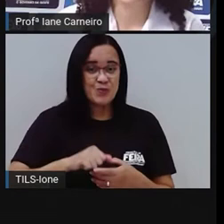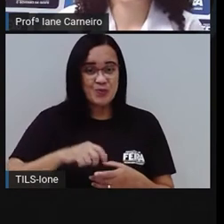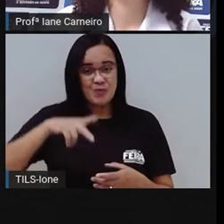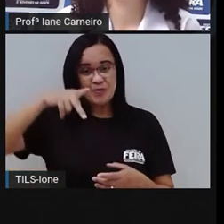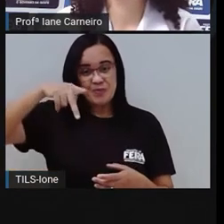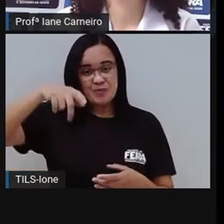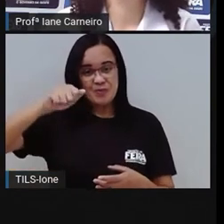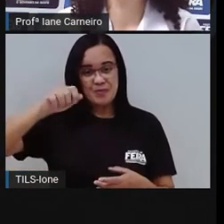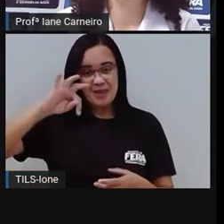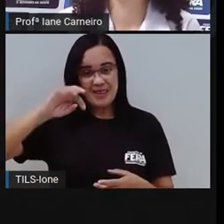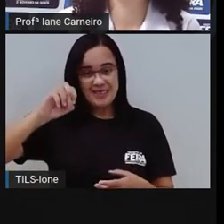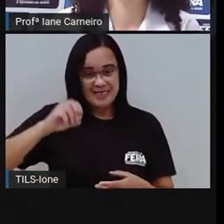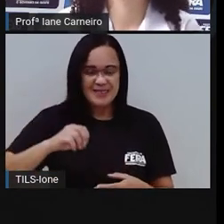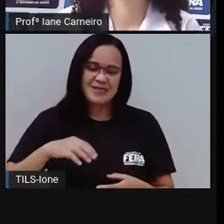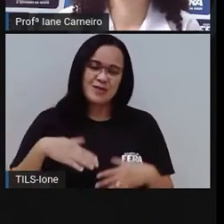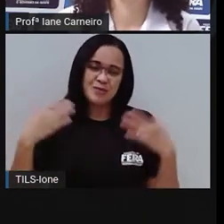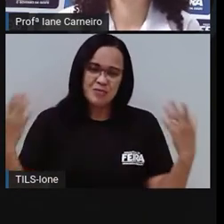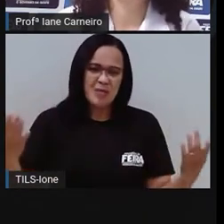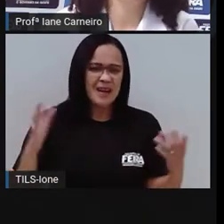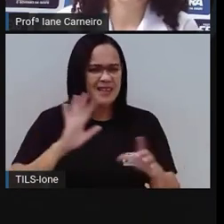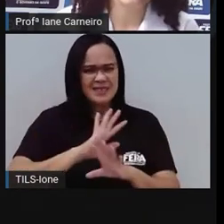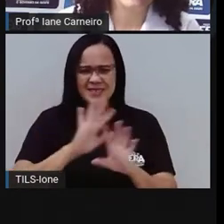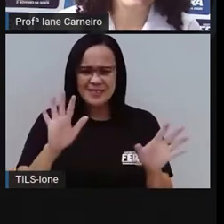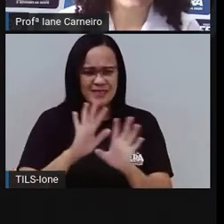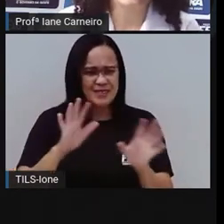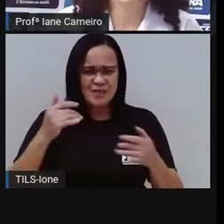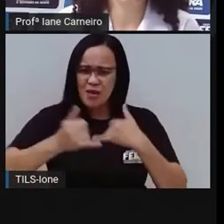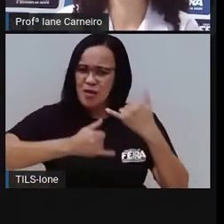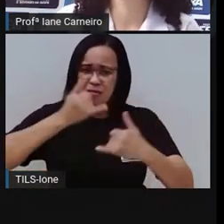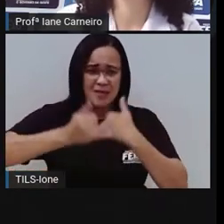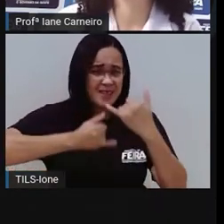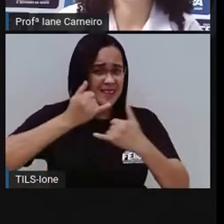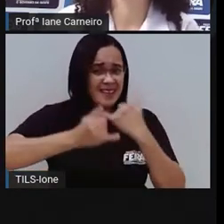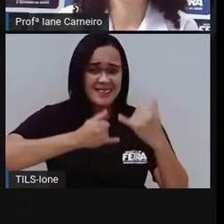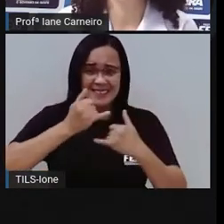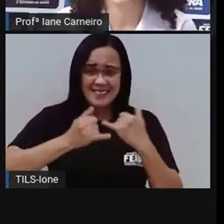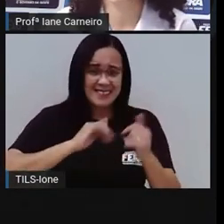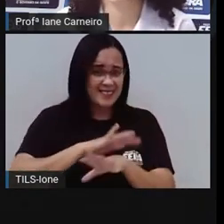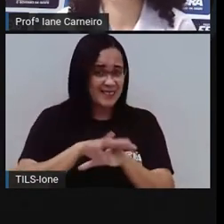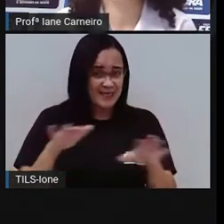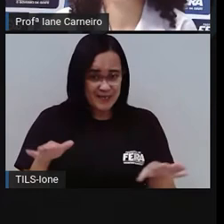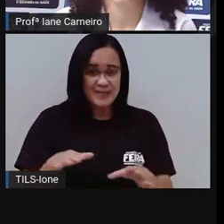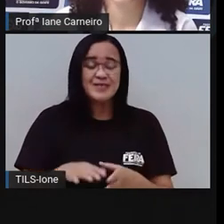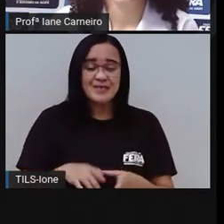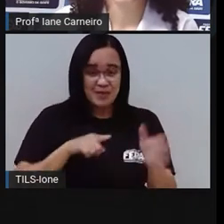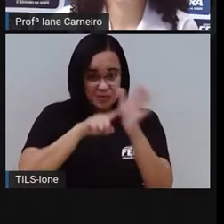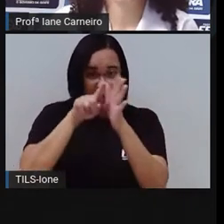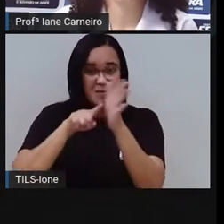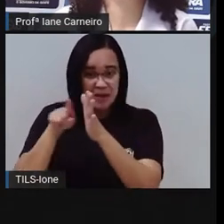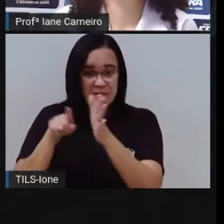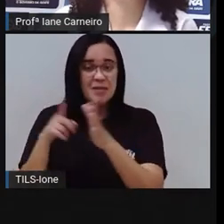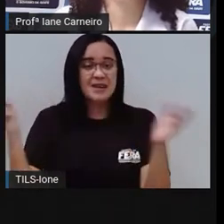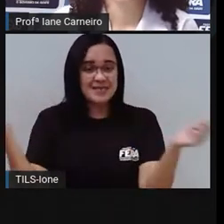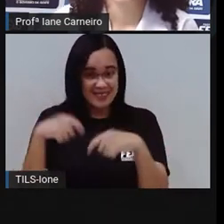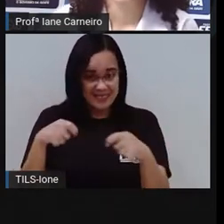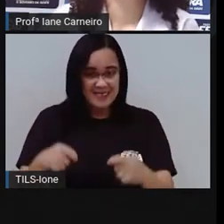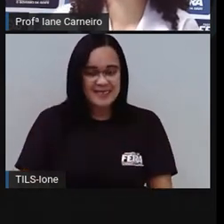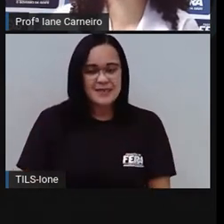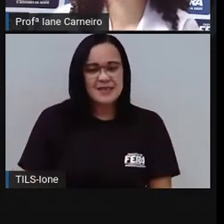né? Porque uma pata é bem menor que um elefante. Mas são brincadeiras que as avevinhas nos permitem fazer. O próximo.